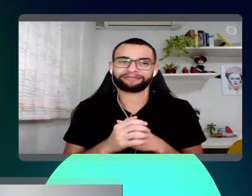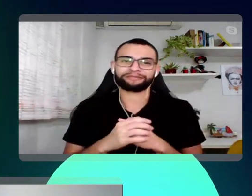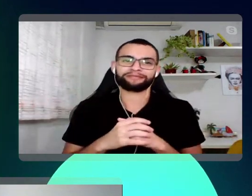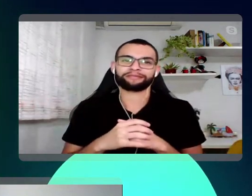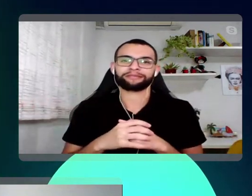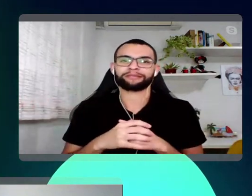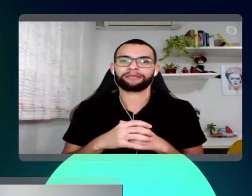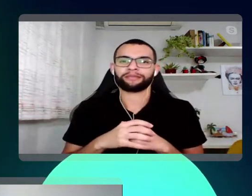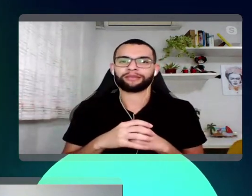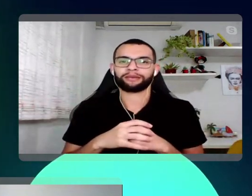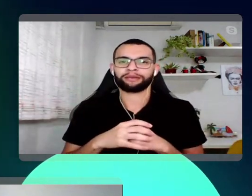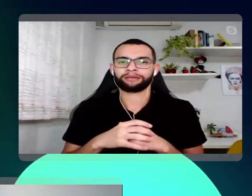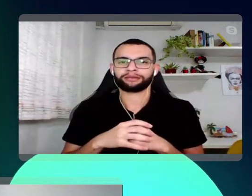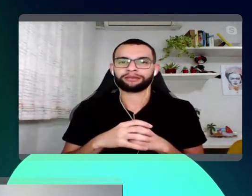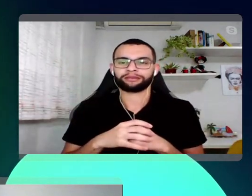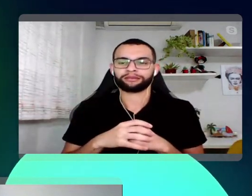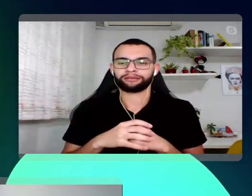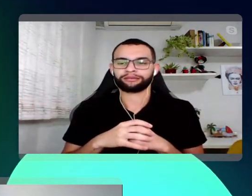É...